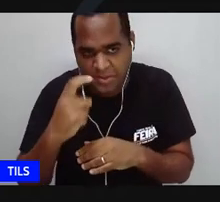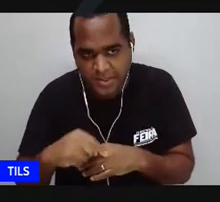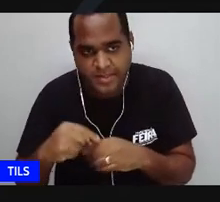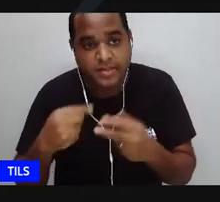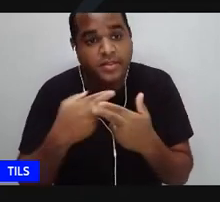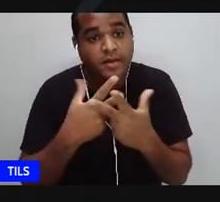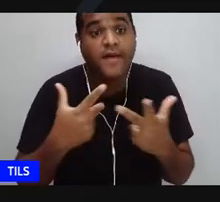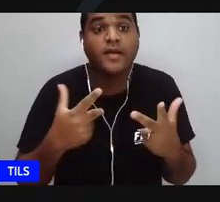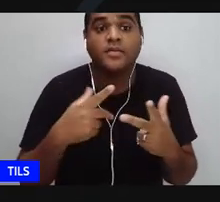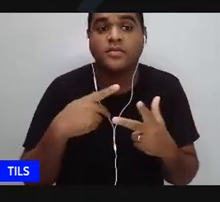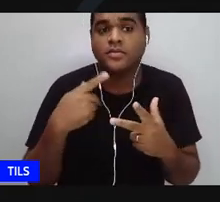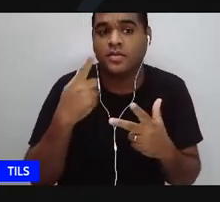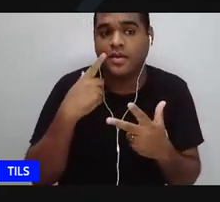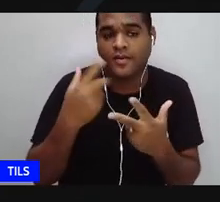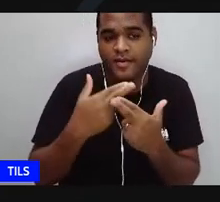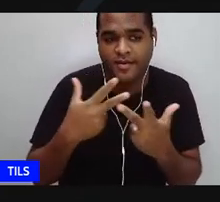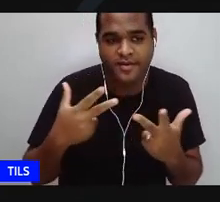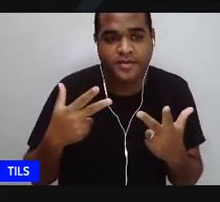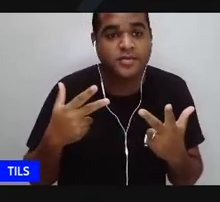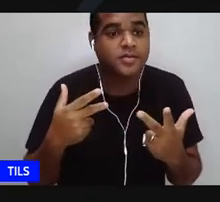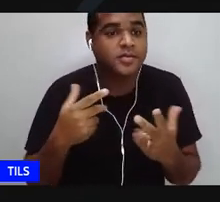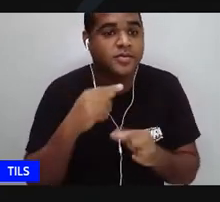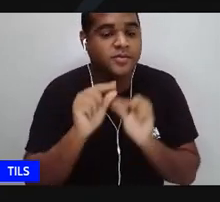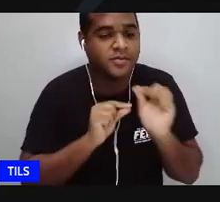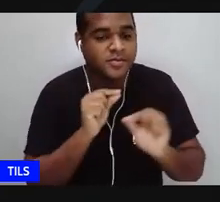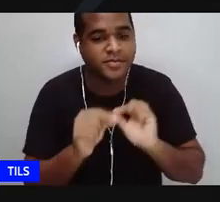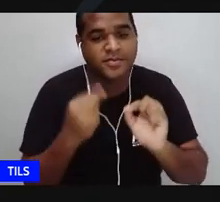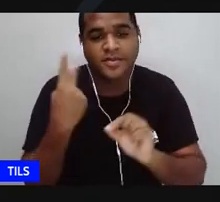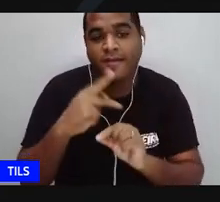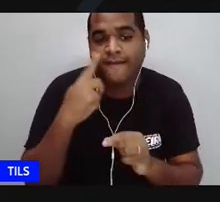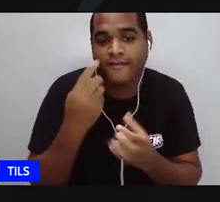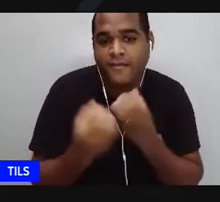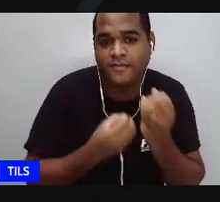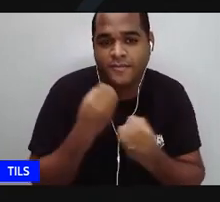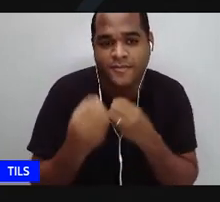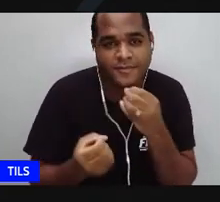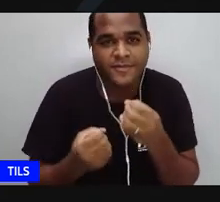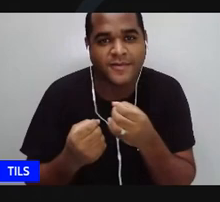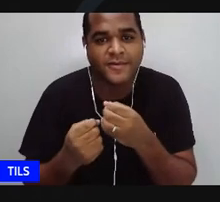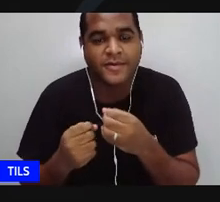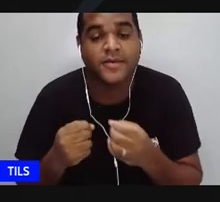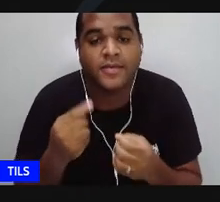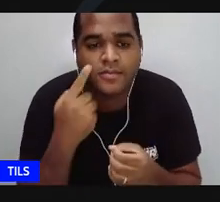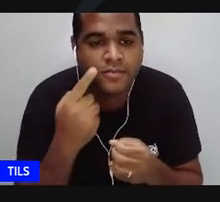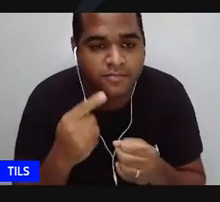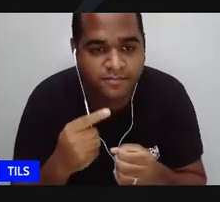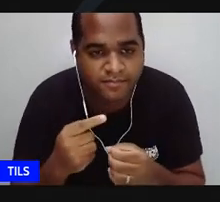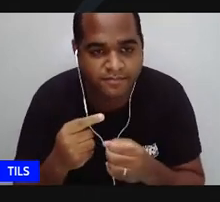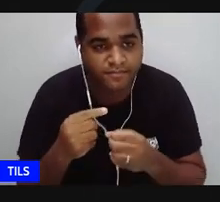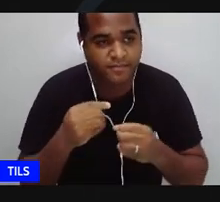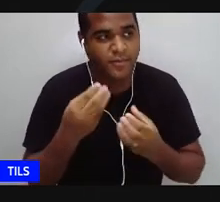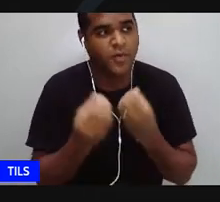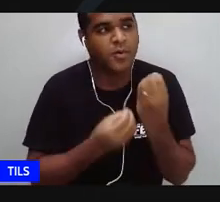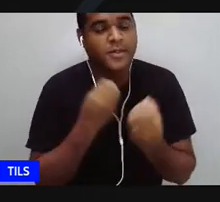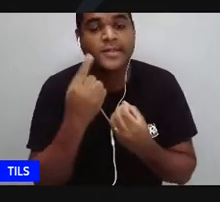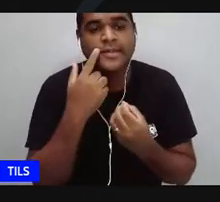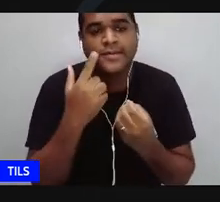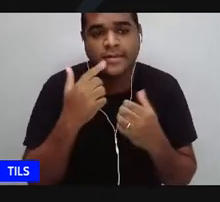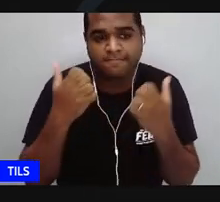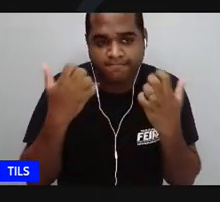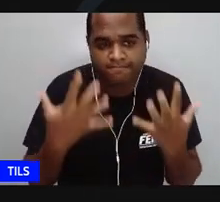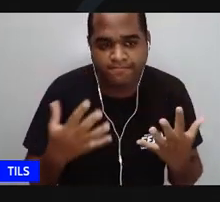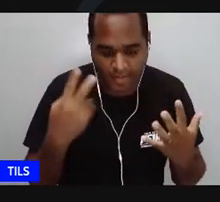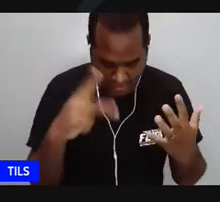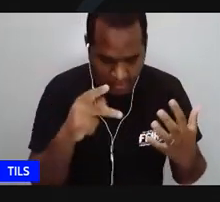escrevia muito, ele disse, bom, então essa mulher talvez deve saber muita coisa daqui, eu vou chamar ela para me contar alguma coisa. Só que, ao invés de